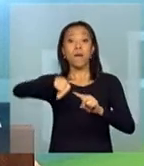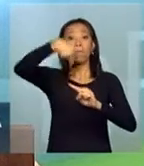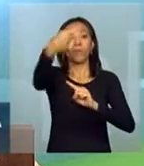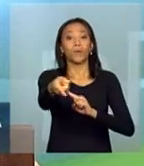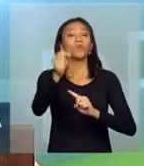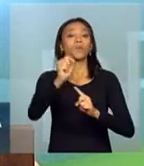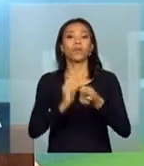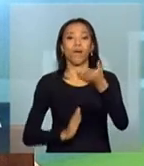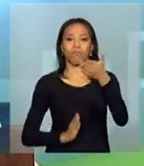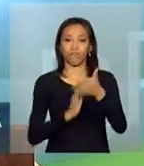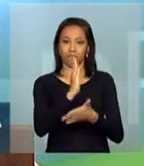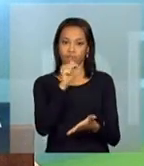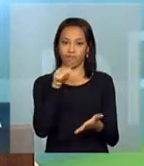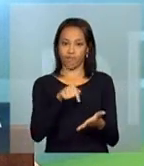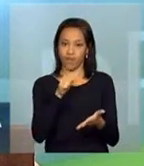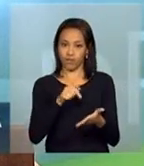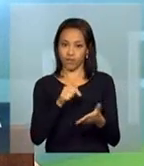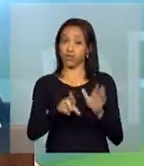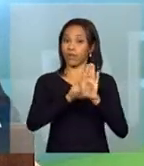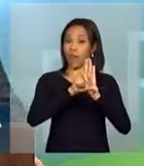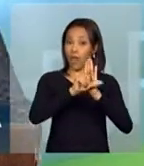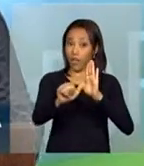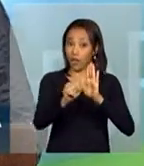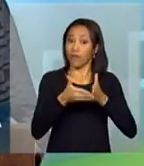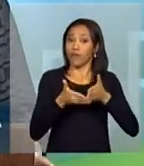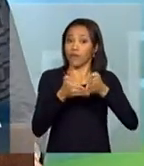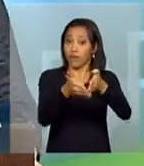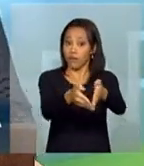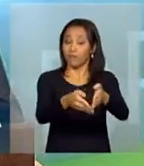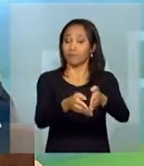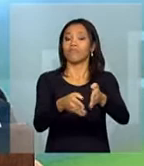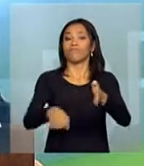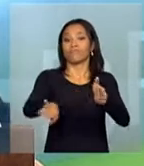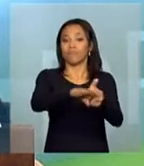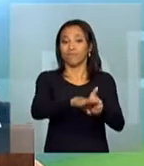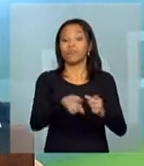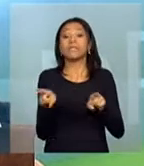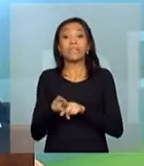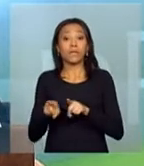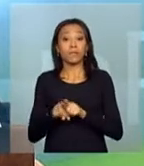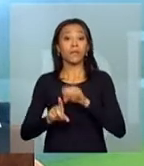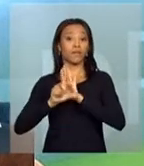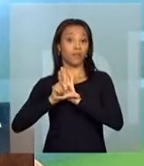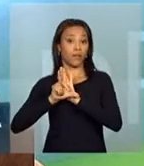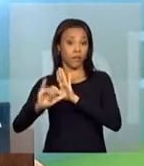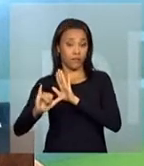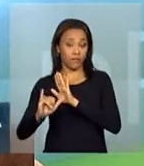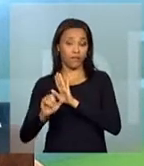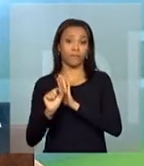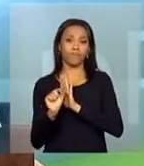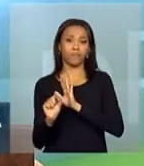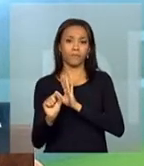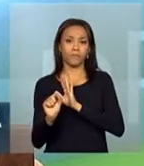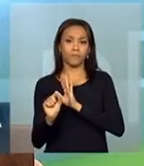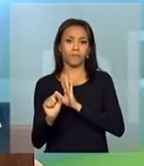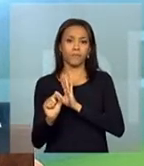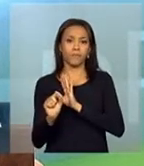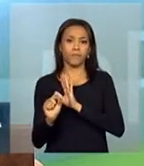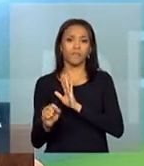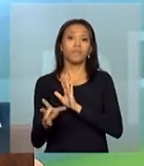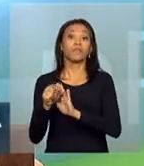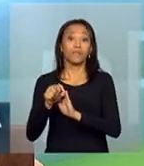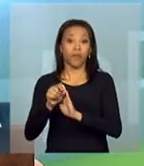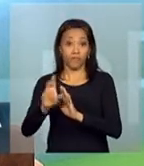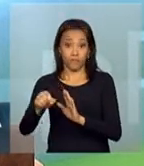tanto da lei dos portos quanto da promulgação do